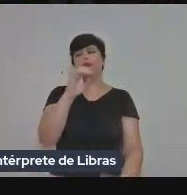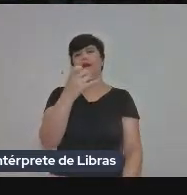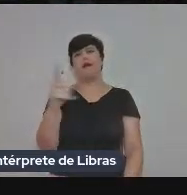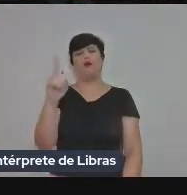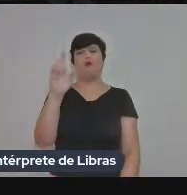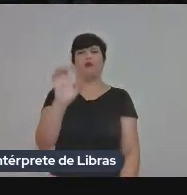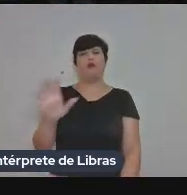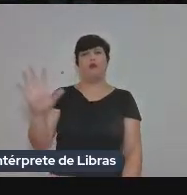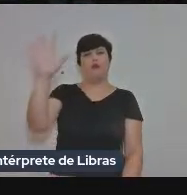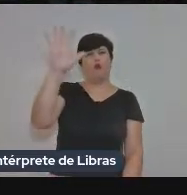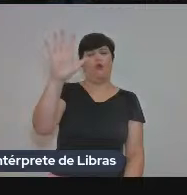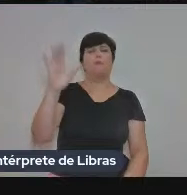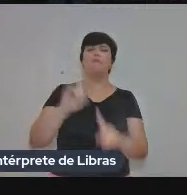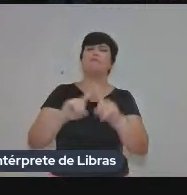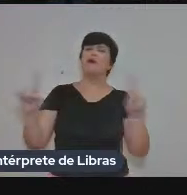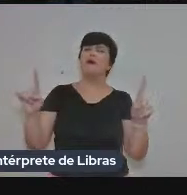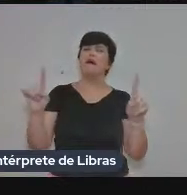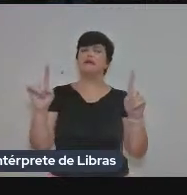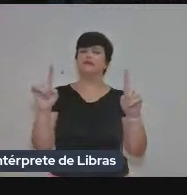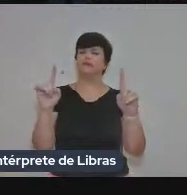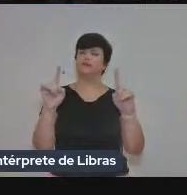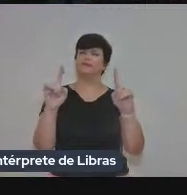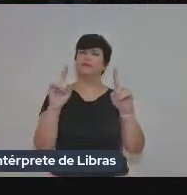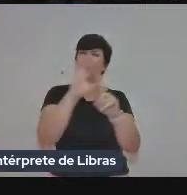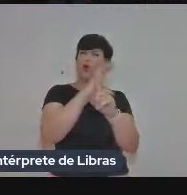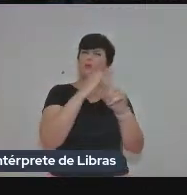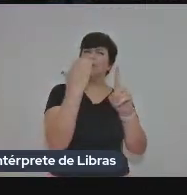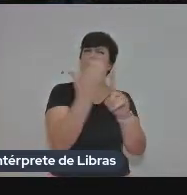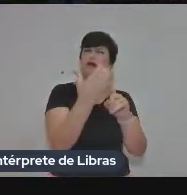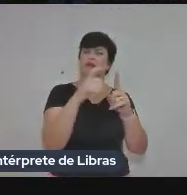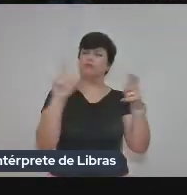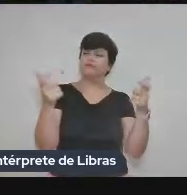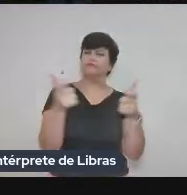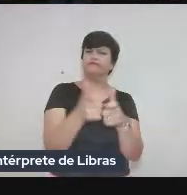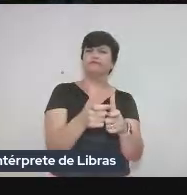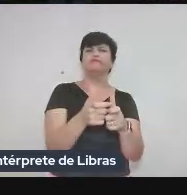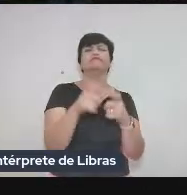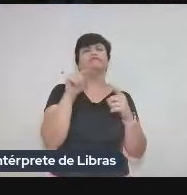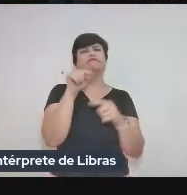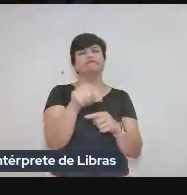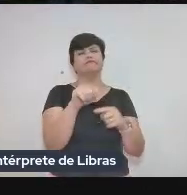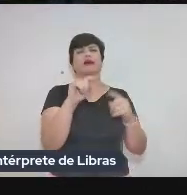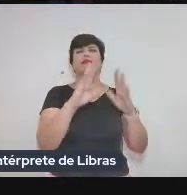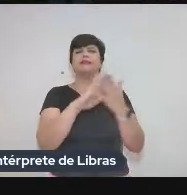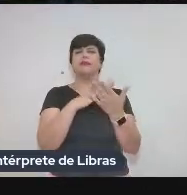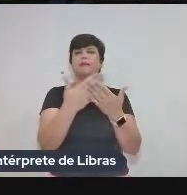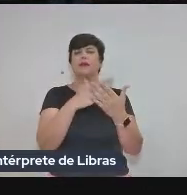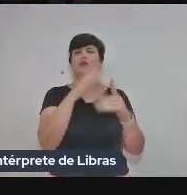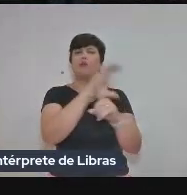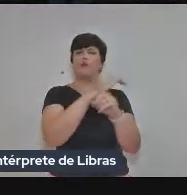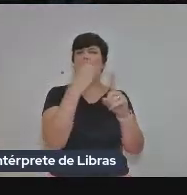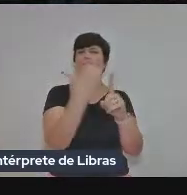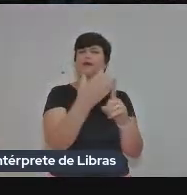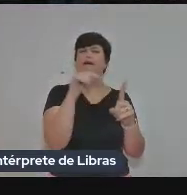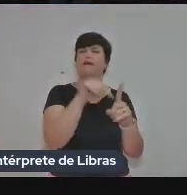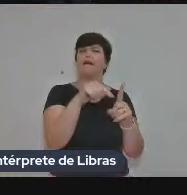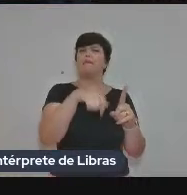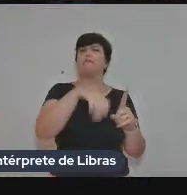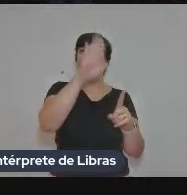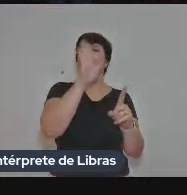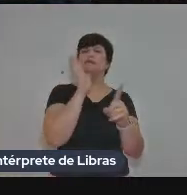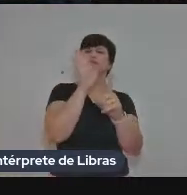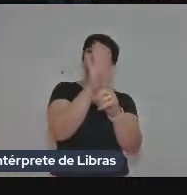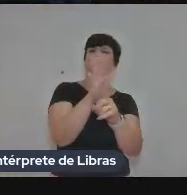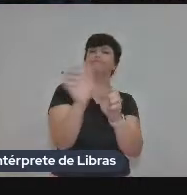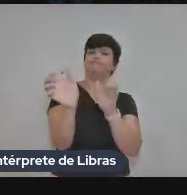Mas em níveis mais comunitários, mais regionais, a interpretação comunitária, ela serve para possibilitar o